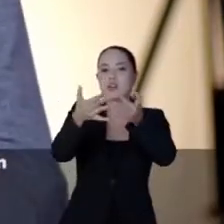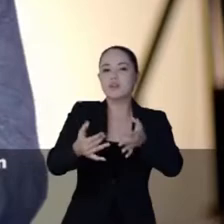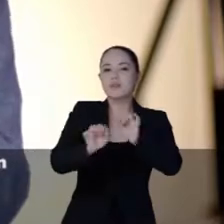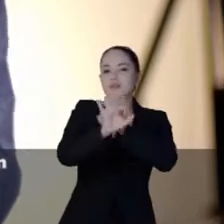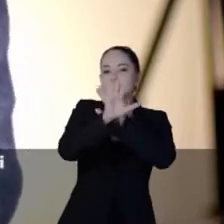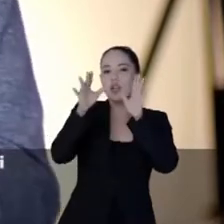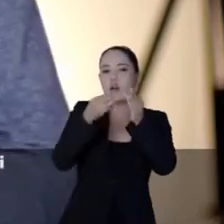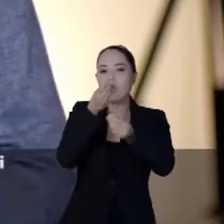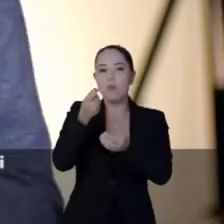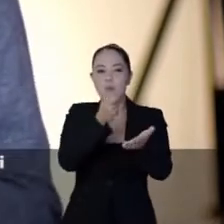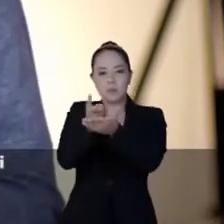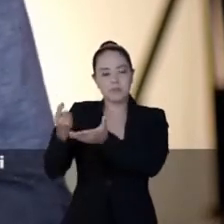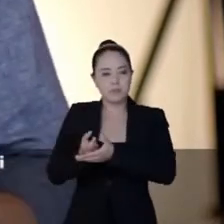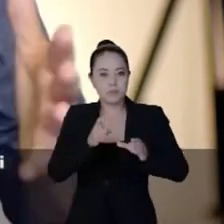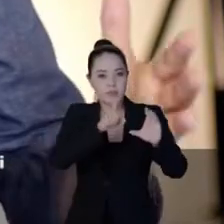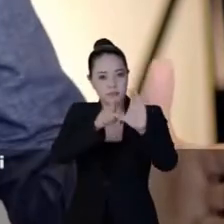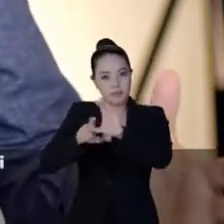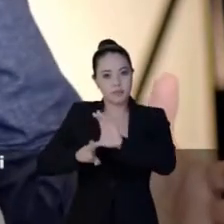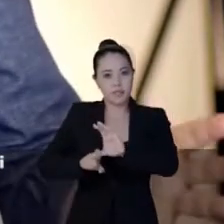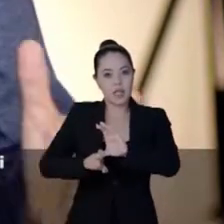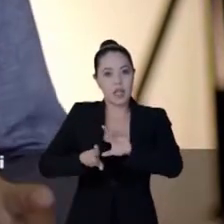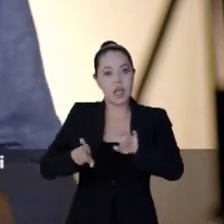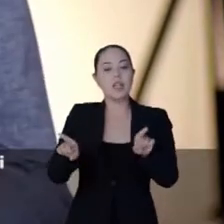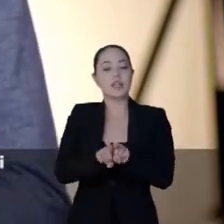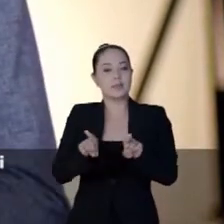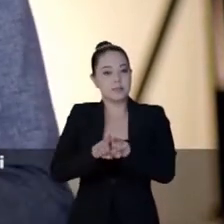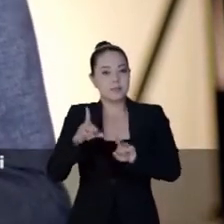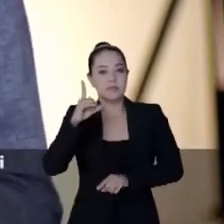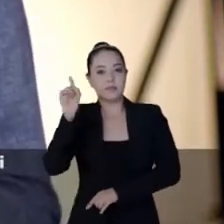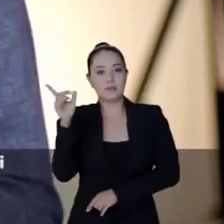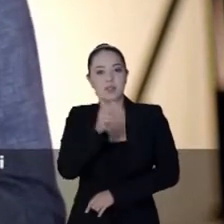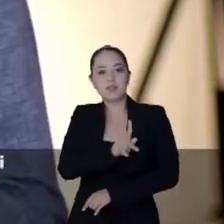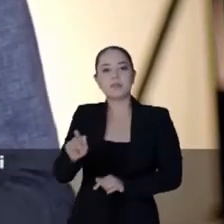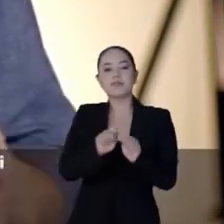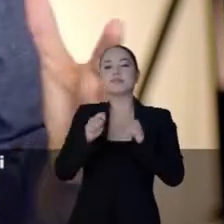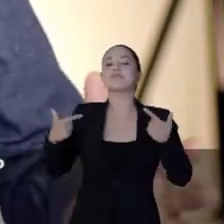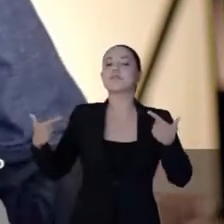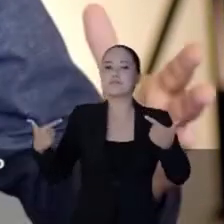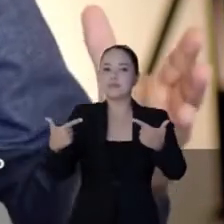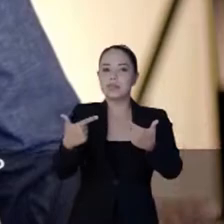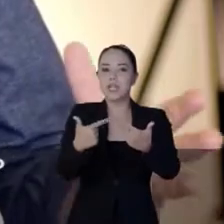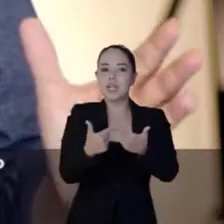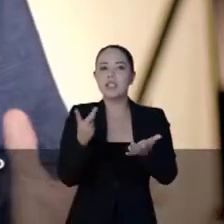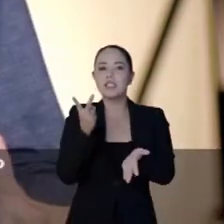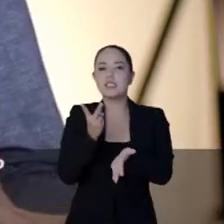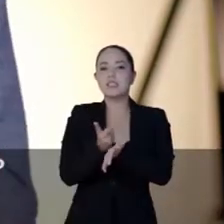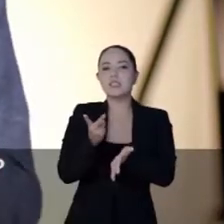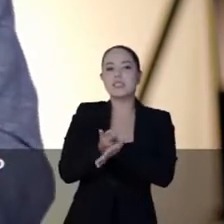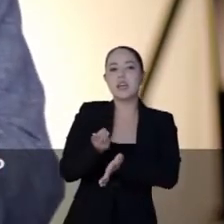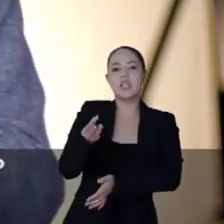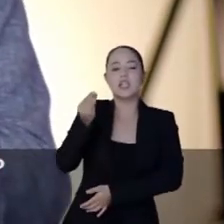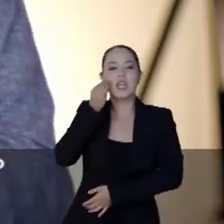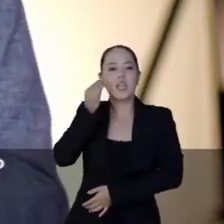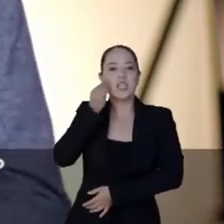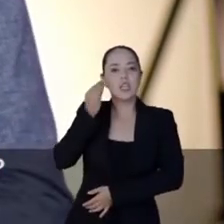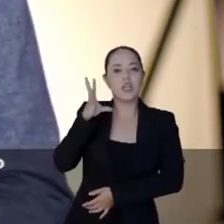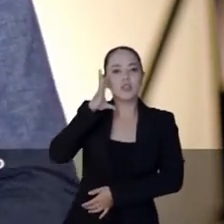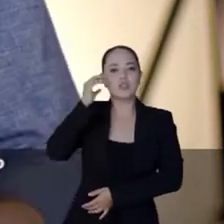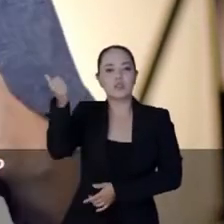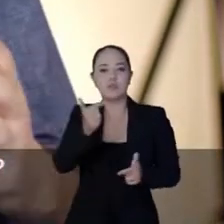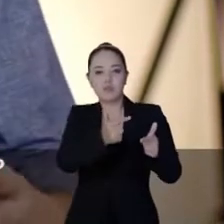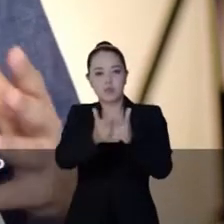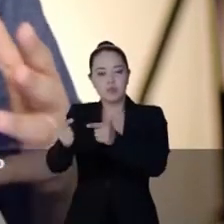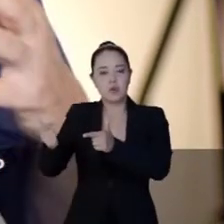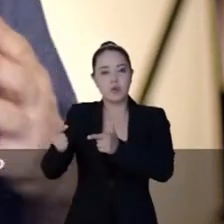contas do que fazia em praça pública. Como deputado e presidente da Assembleia, busquei sempre o entendimento para superar